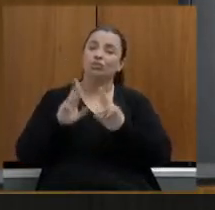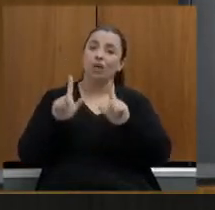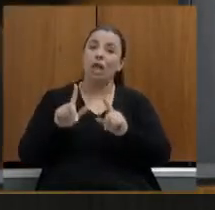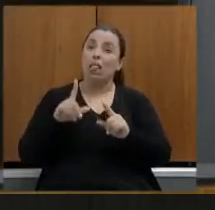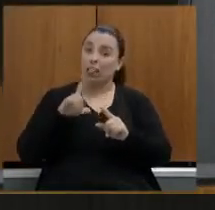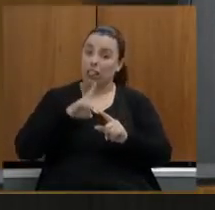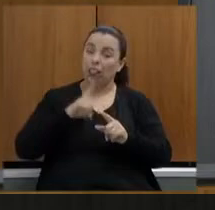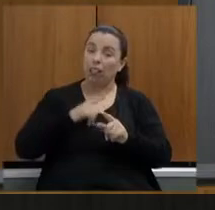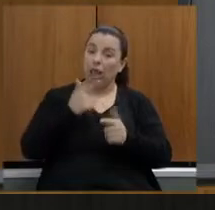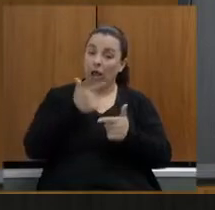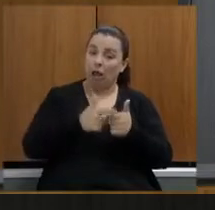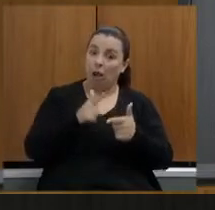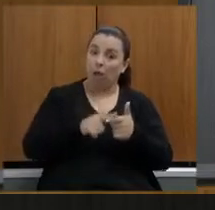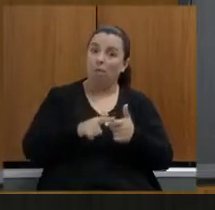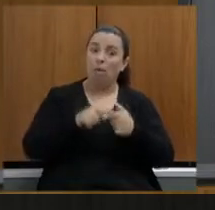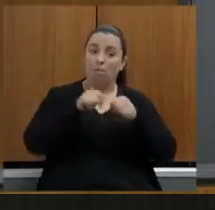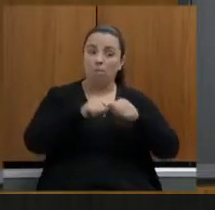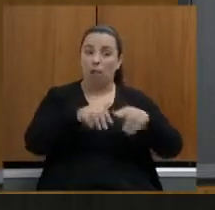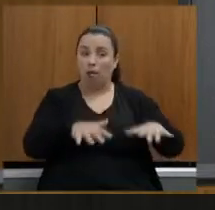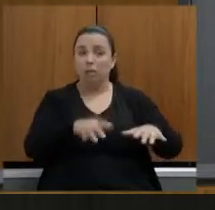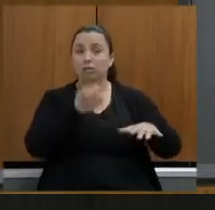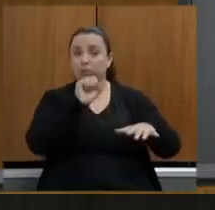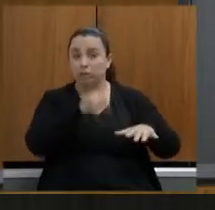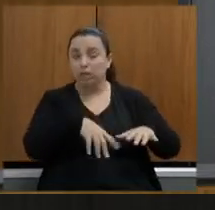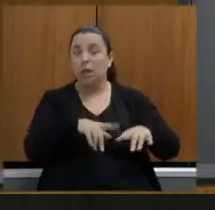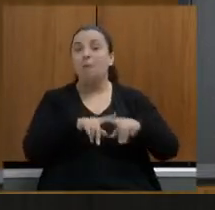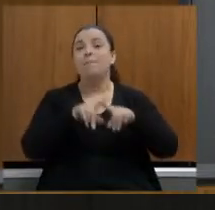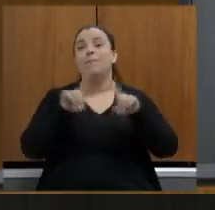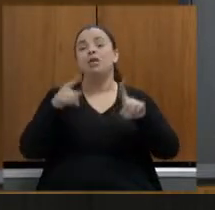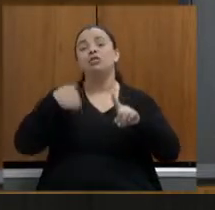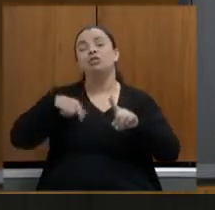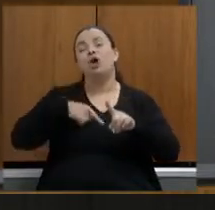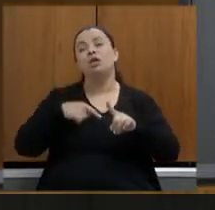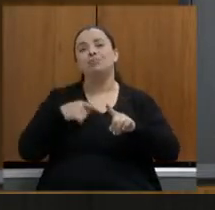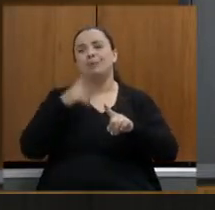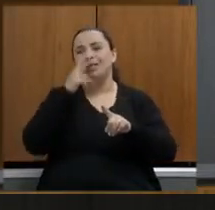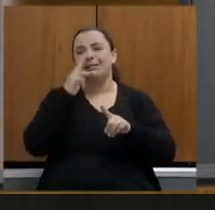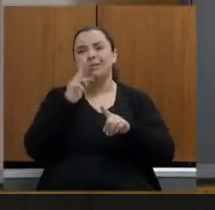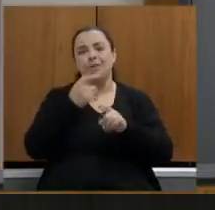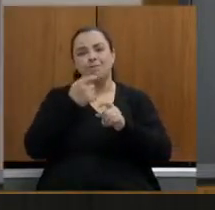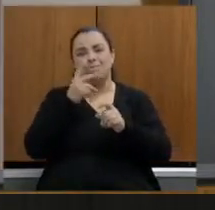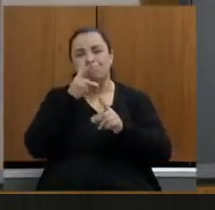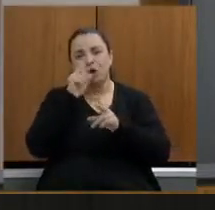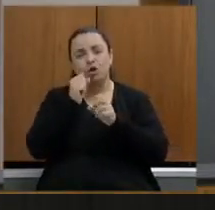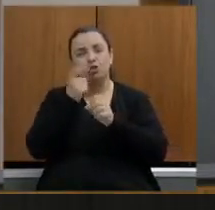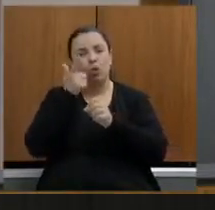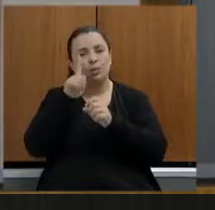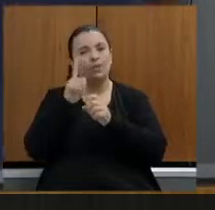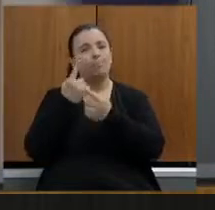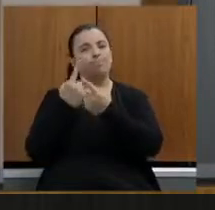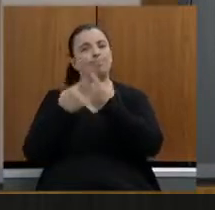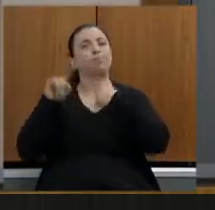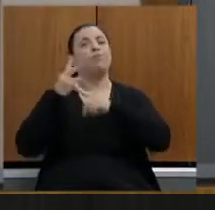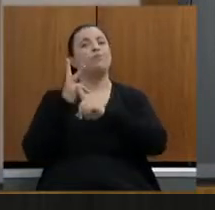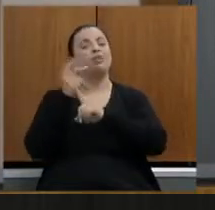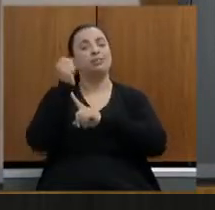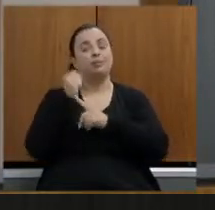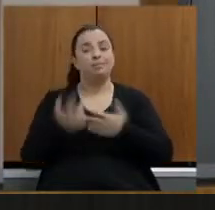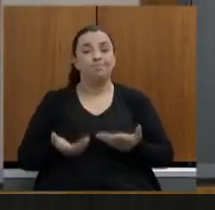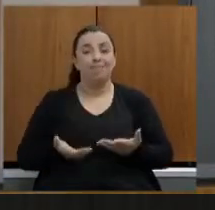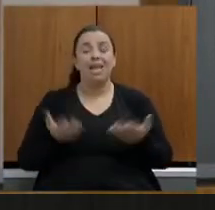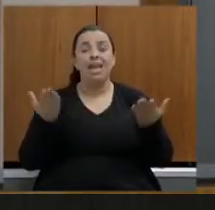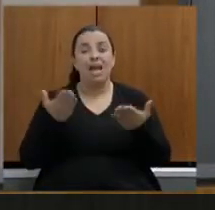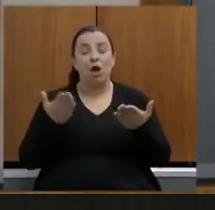e a gente está conseguindo vencer como o próprio secretário falou aqui agora a alta dos preços dos materiais a falta dos